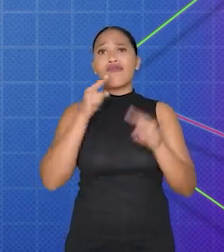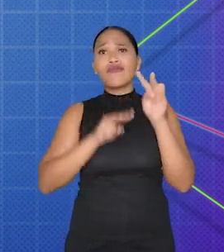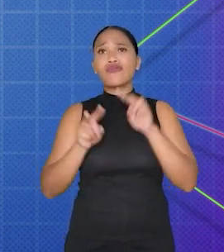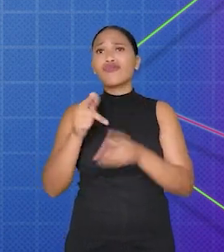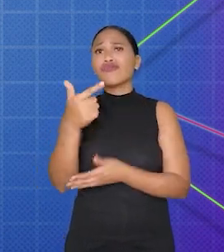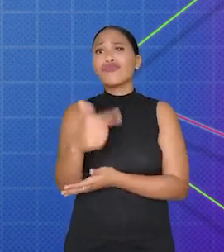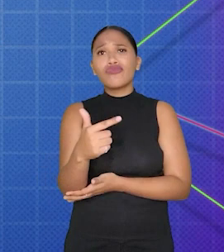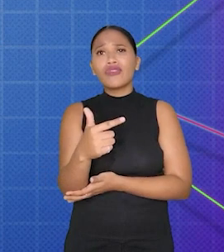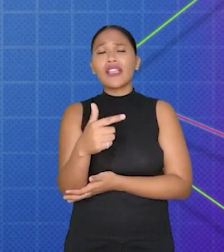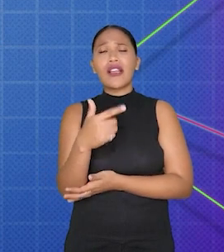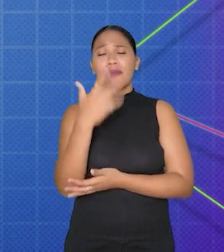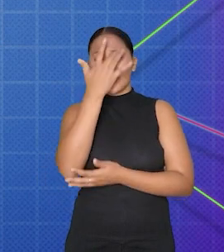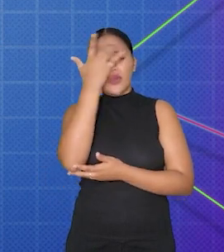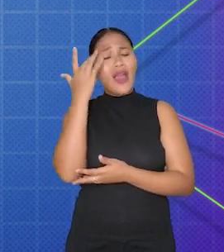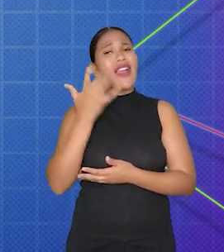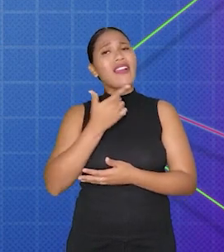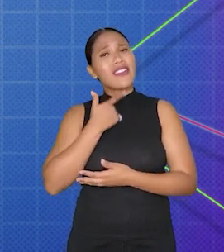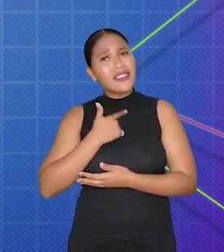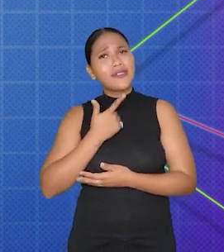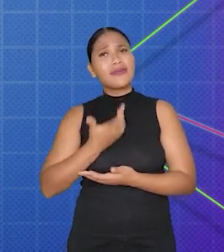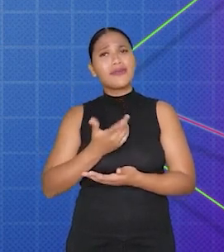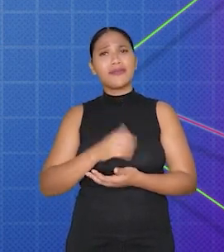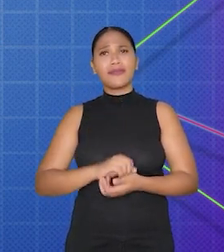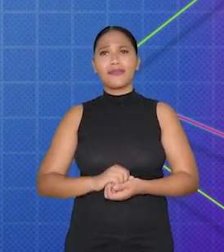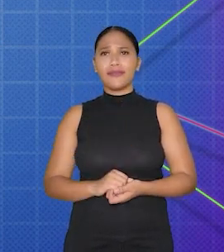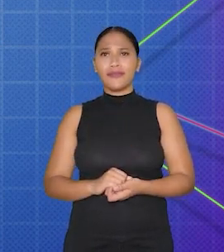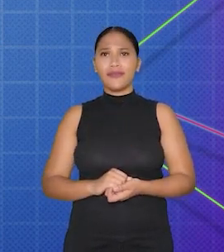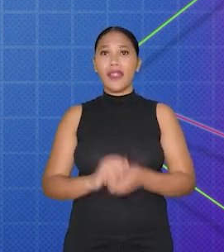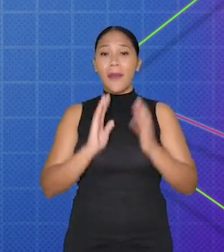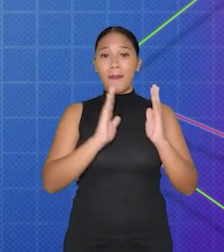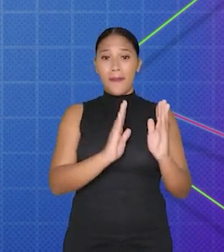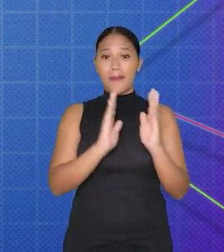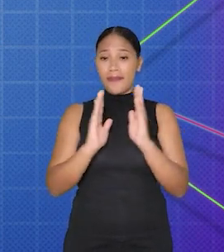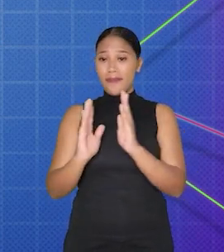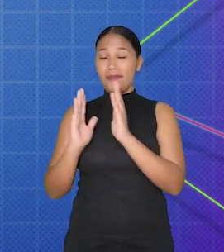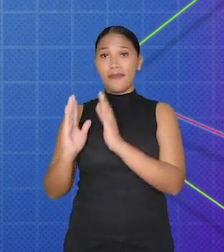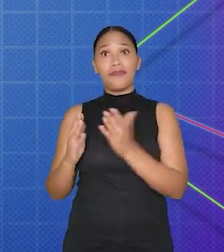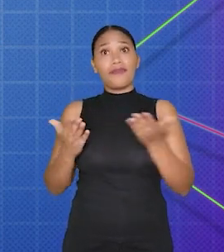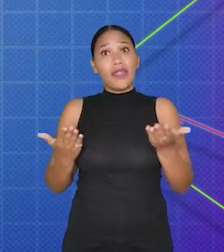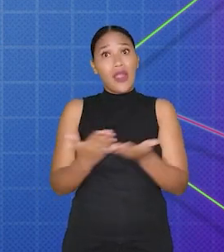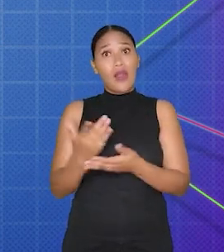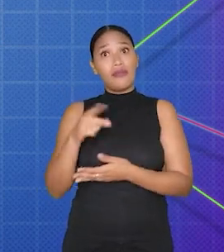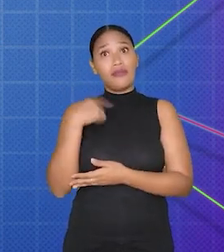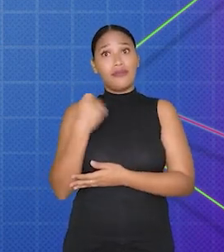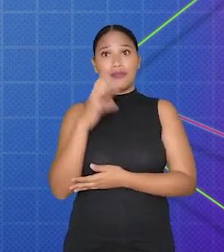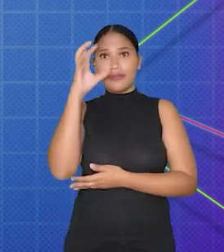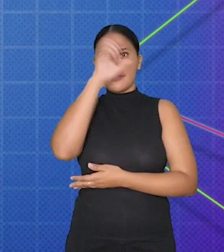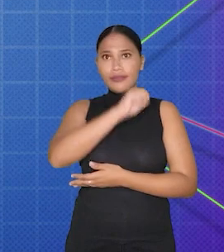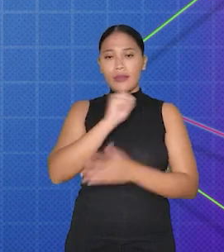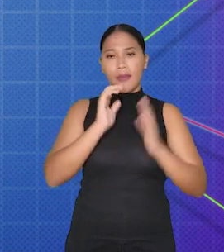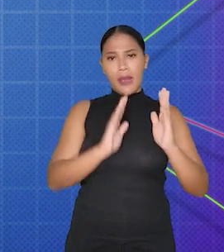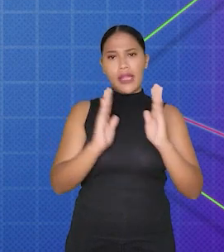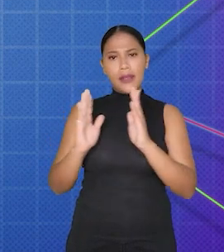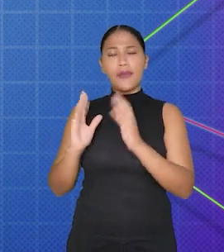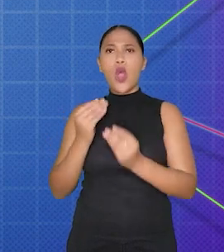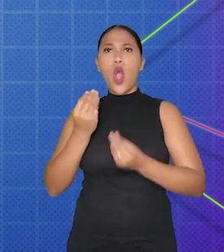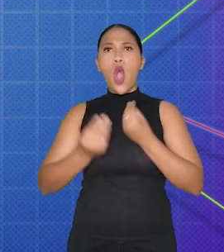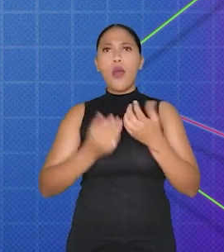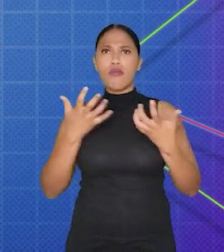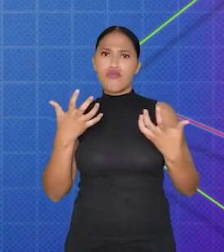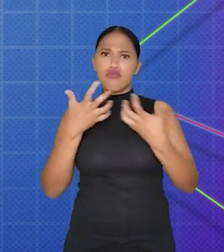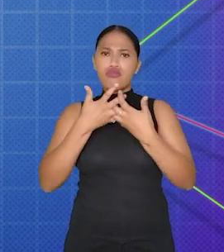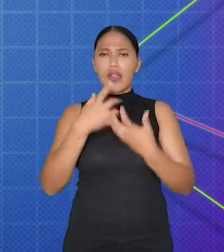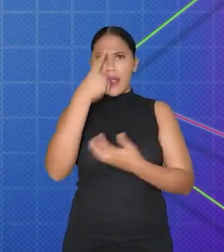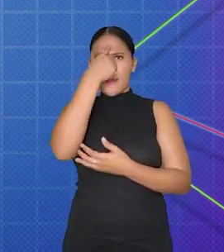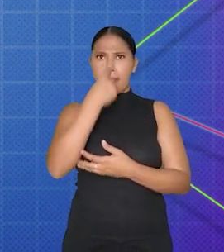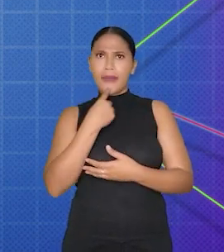visual e imersão que os jogadores esperam. Passo a passo Agora nós vamos aprender passo a passo como